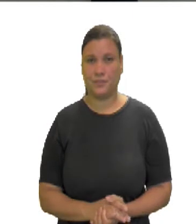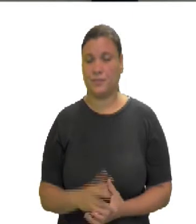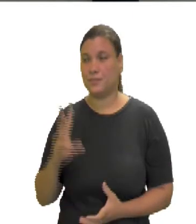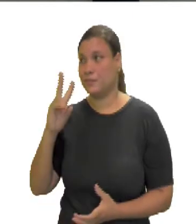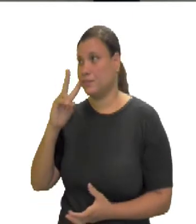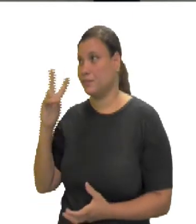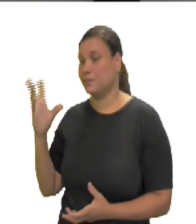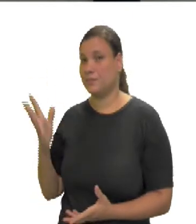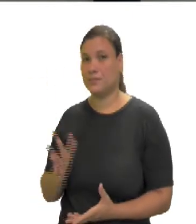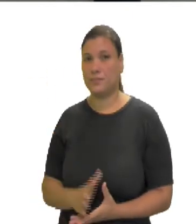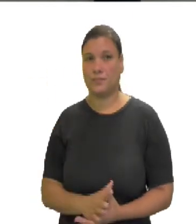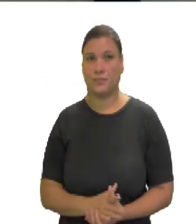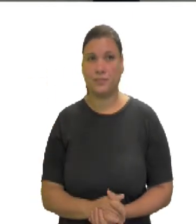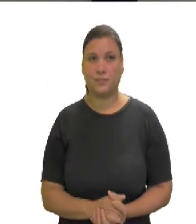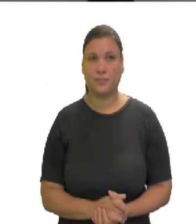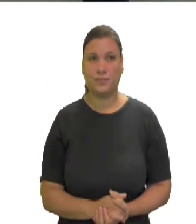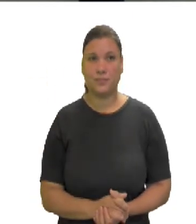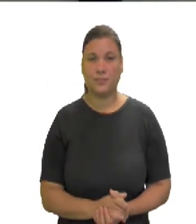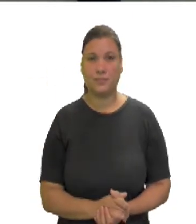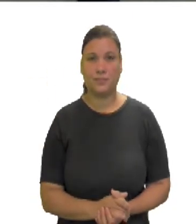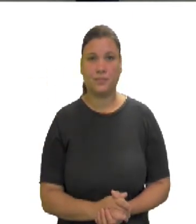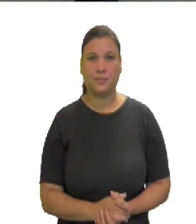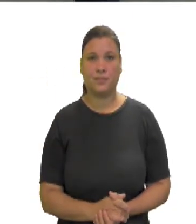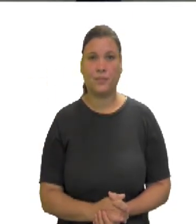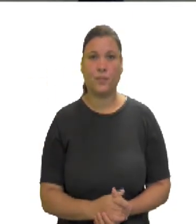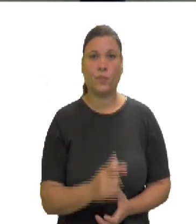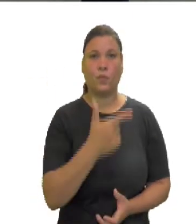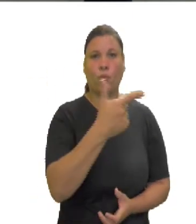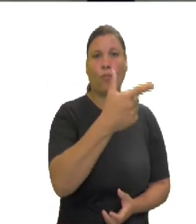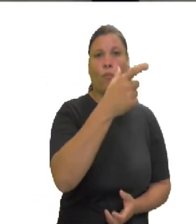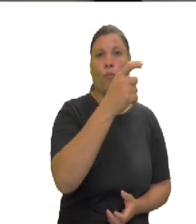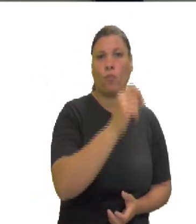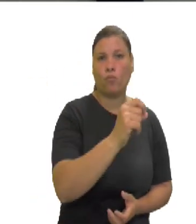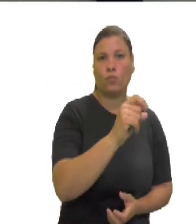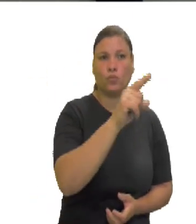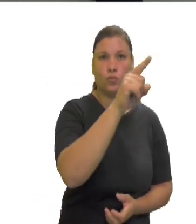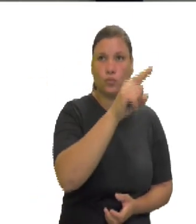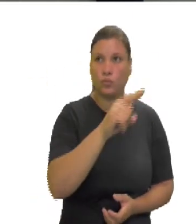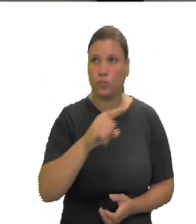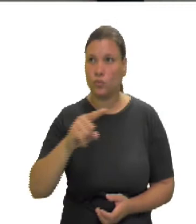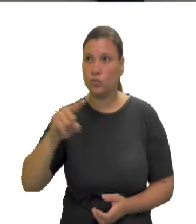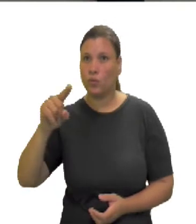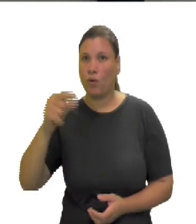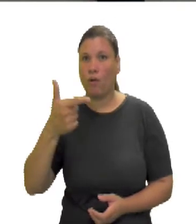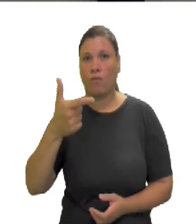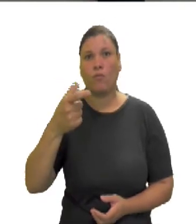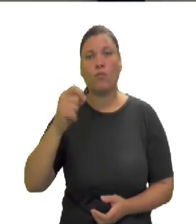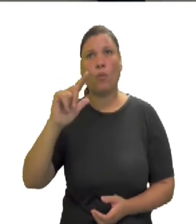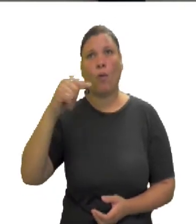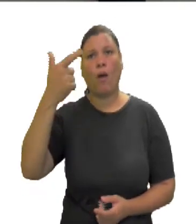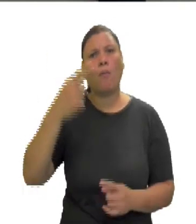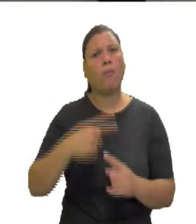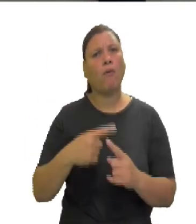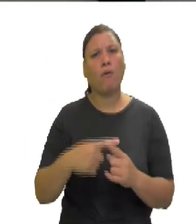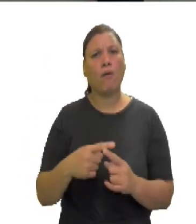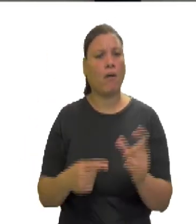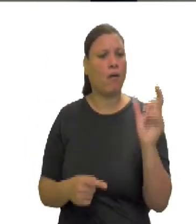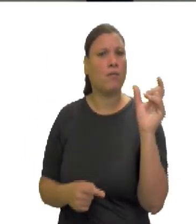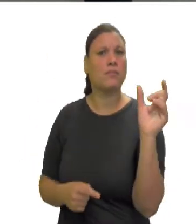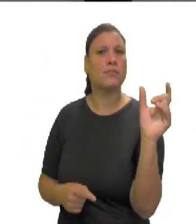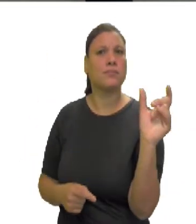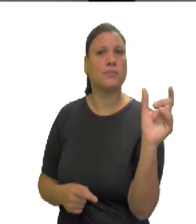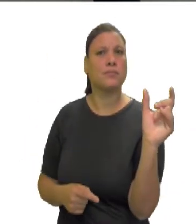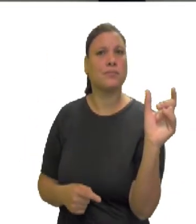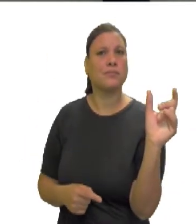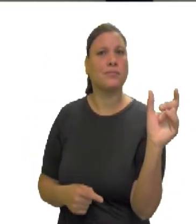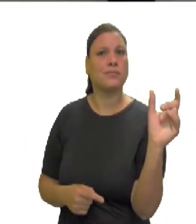20 ao quadrado, menos 2 vezes o produto do primeiro termo pelo